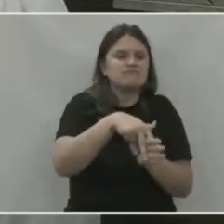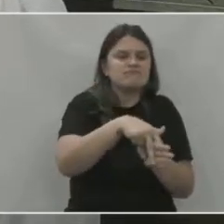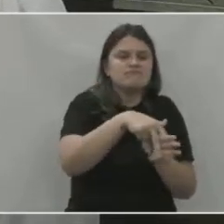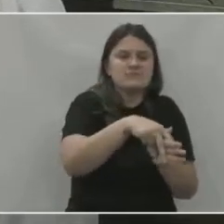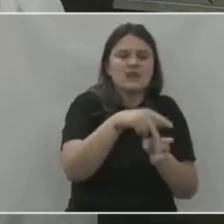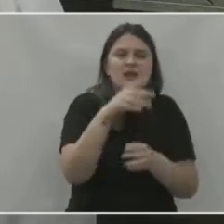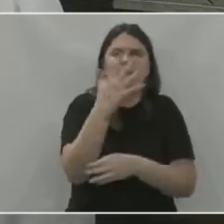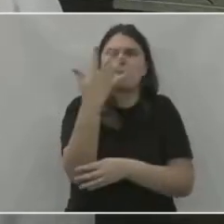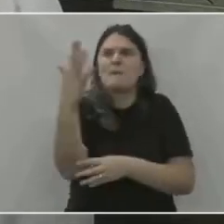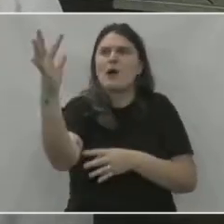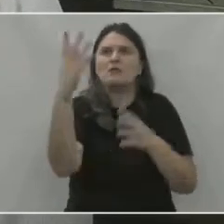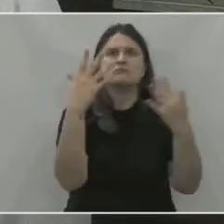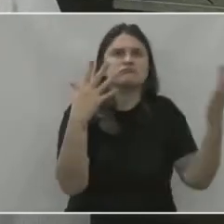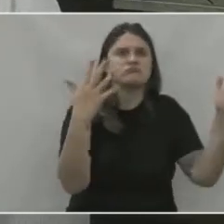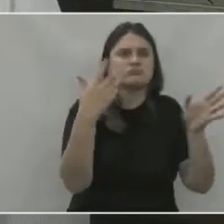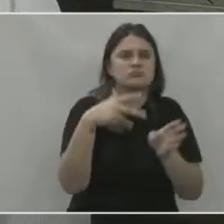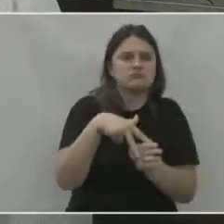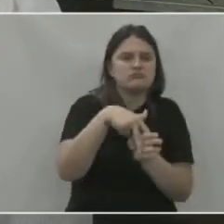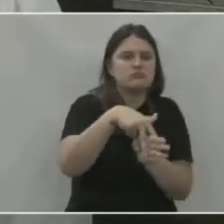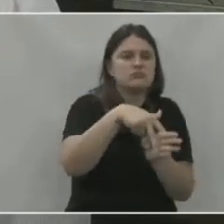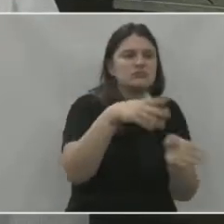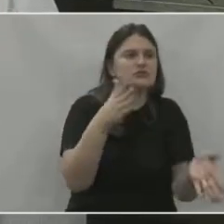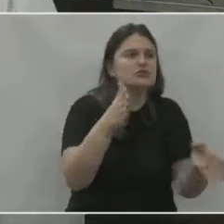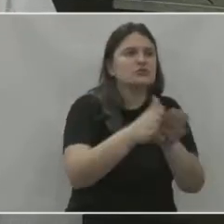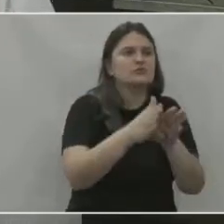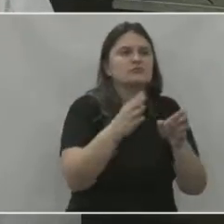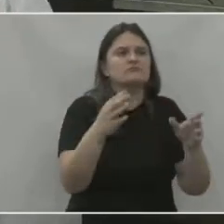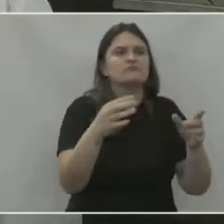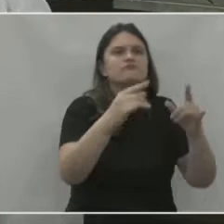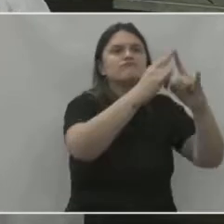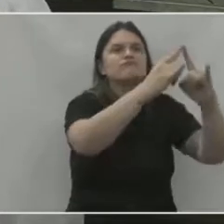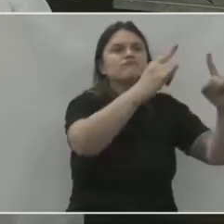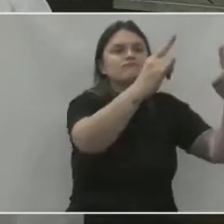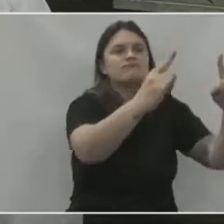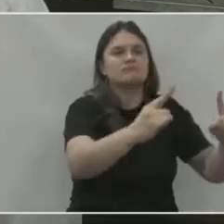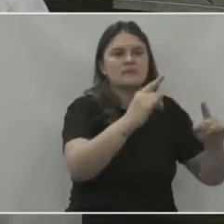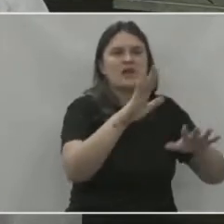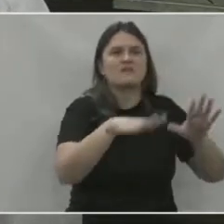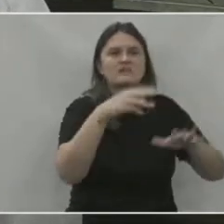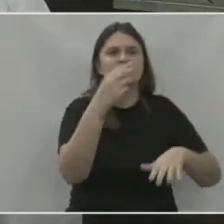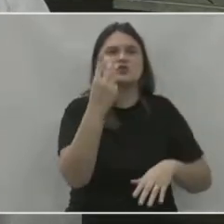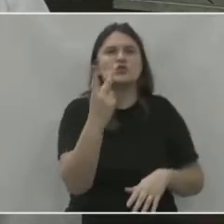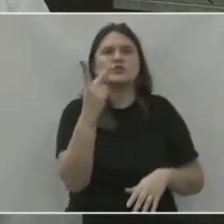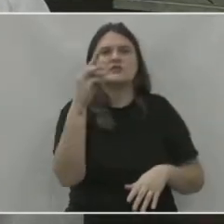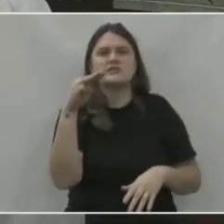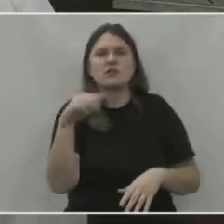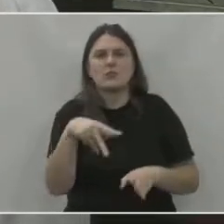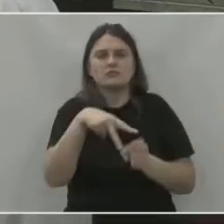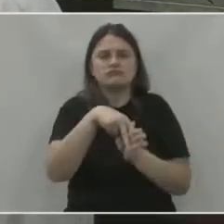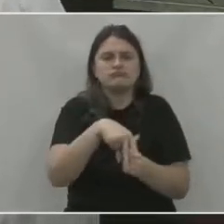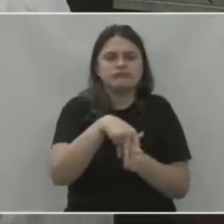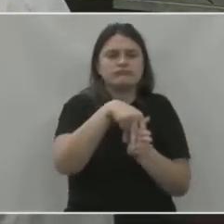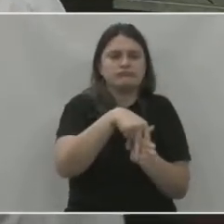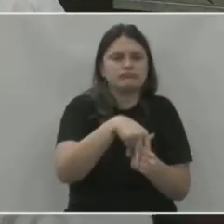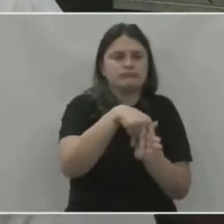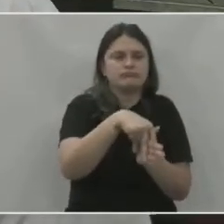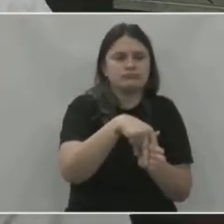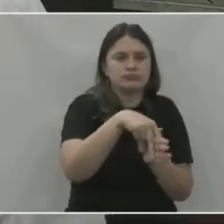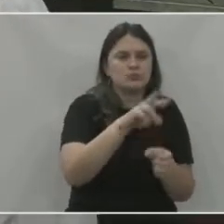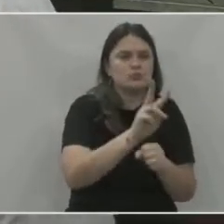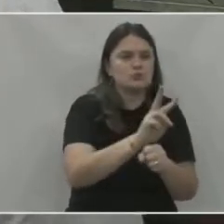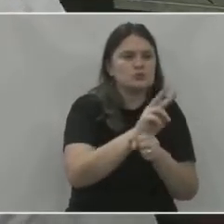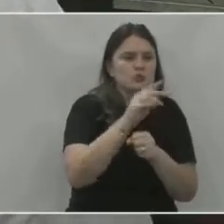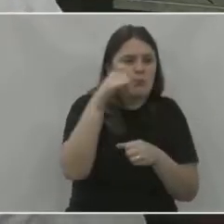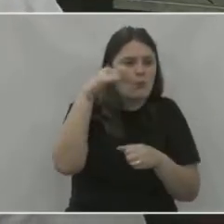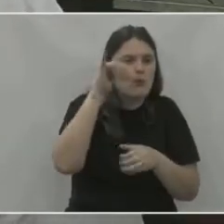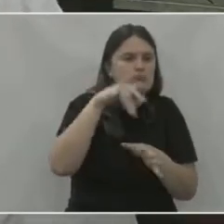estradas e chegava a fazer dois quilômetros de gado andando um atrás de diversos,